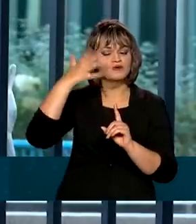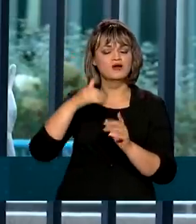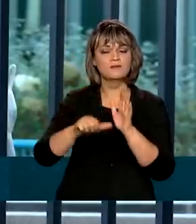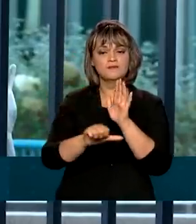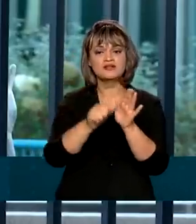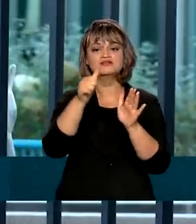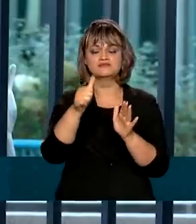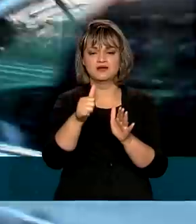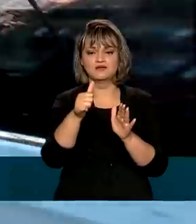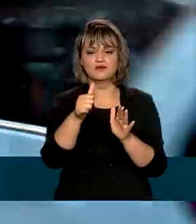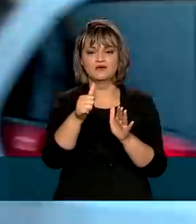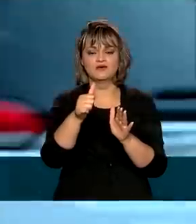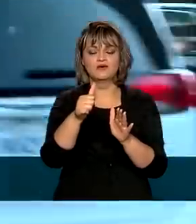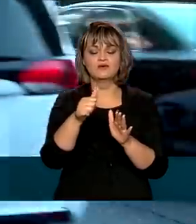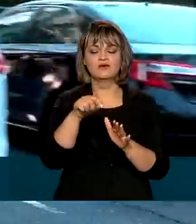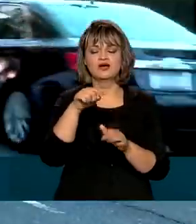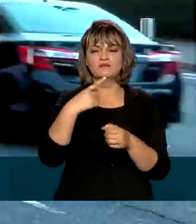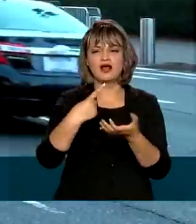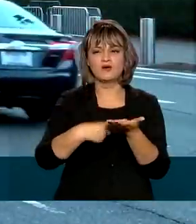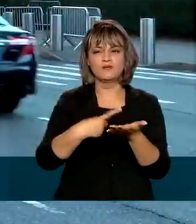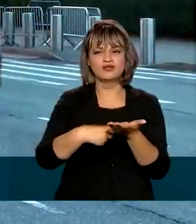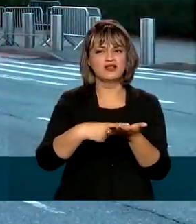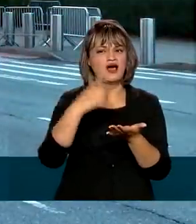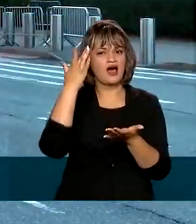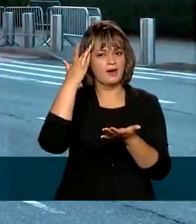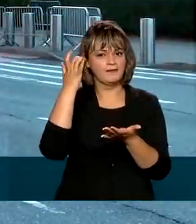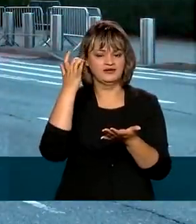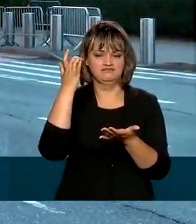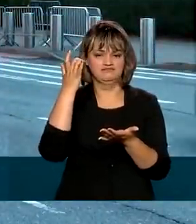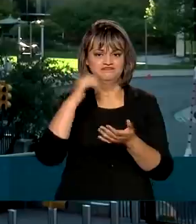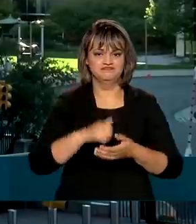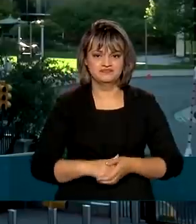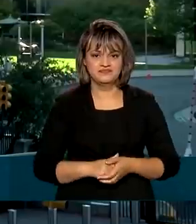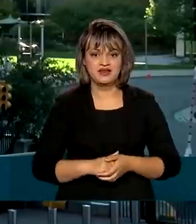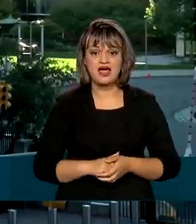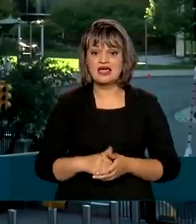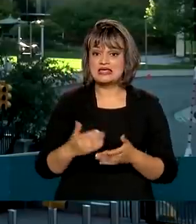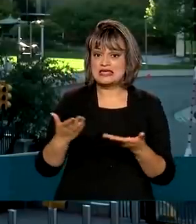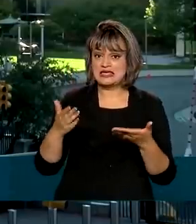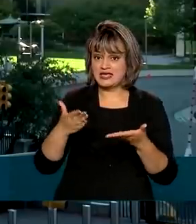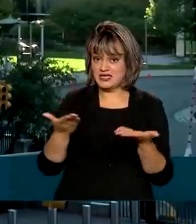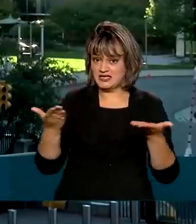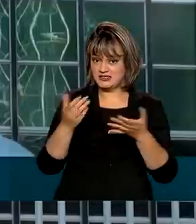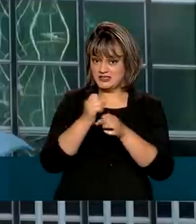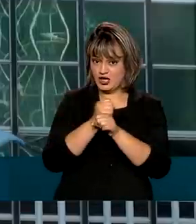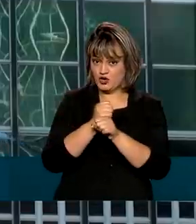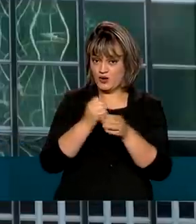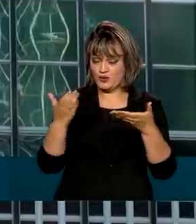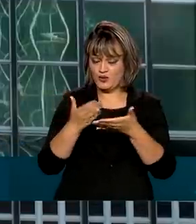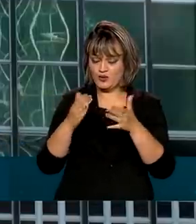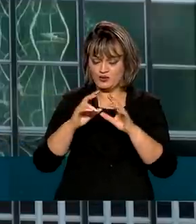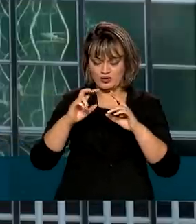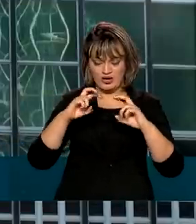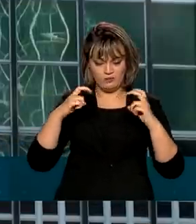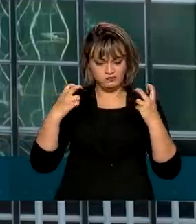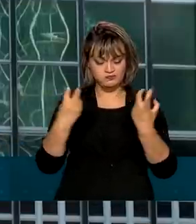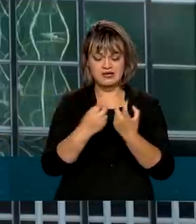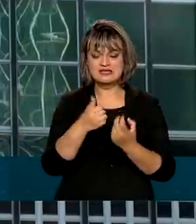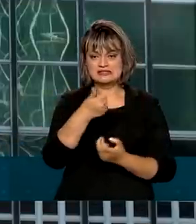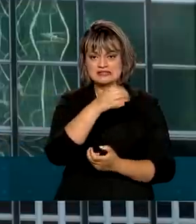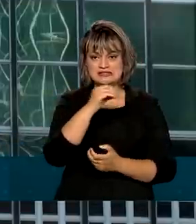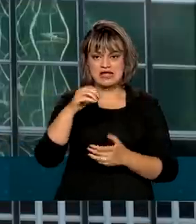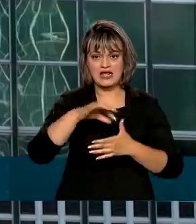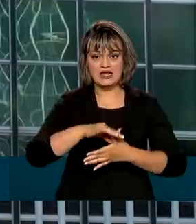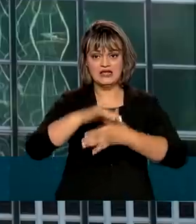da Assembleia Geral da ONU, que está marcada para amanhã. Esse ano, a Assembleia deve reunir mais de 100 líderes na